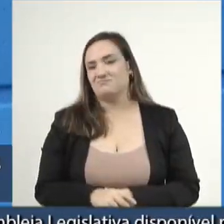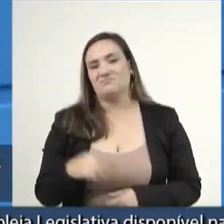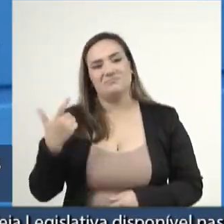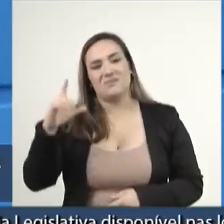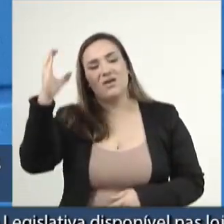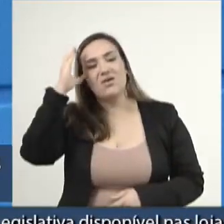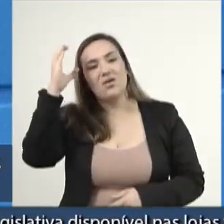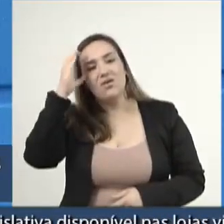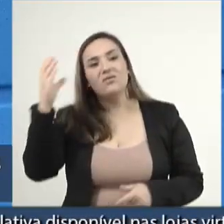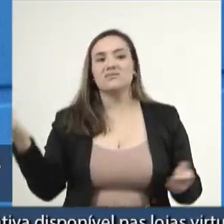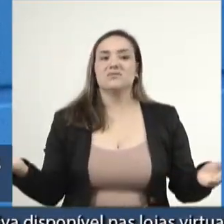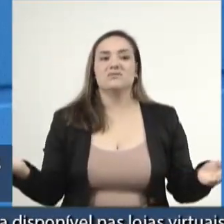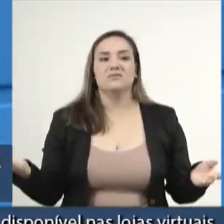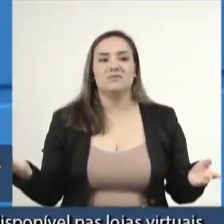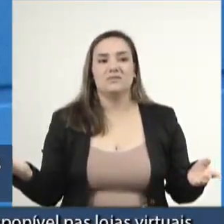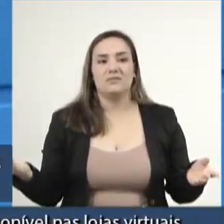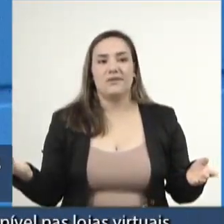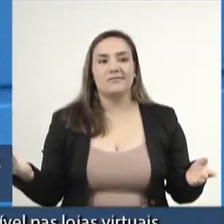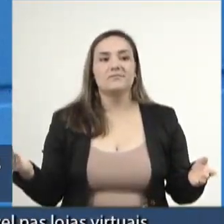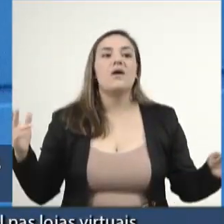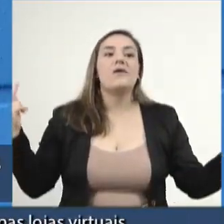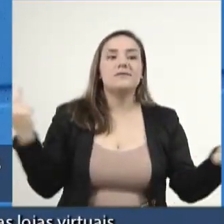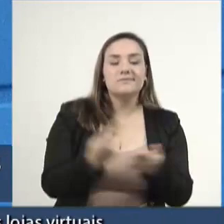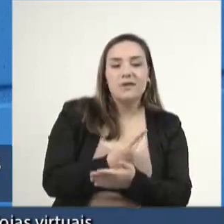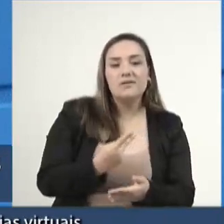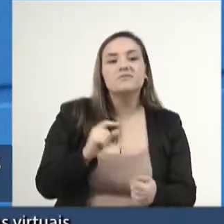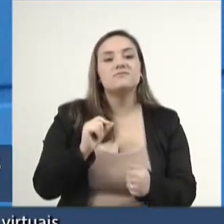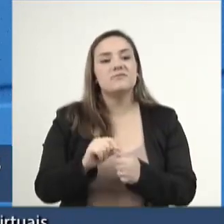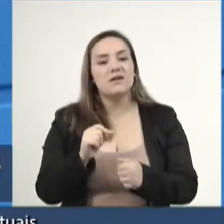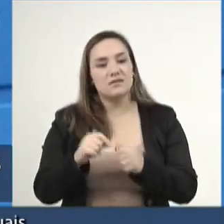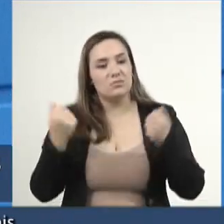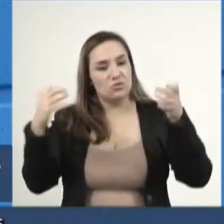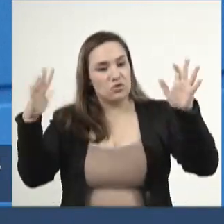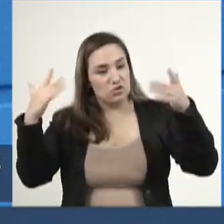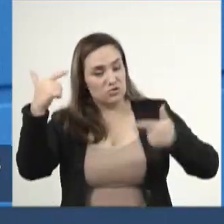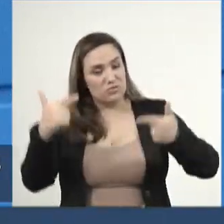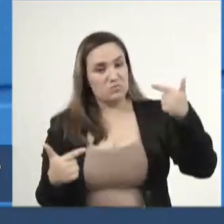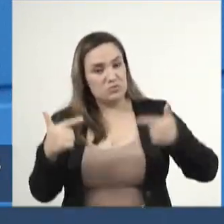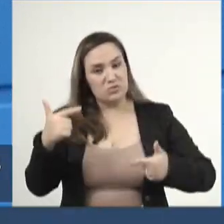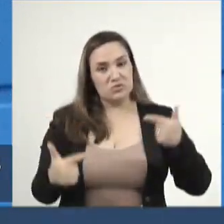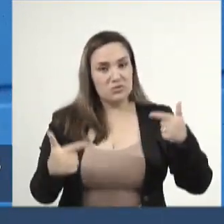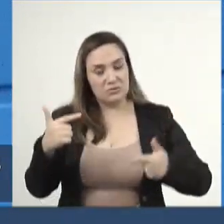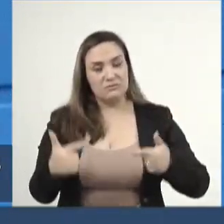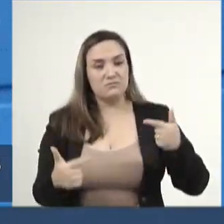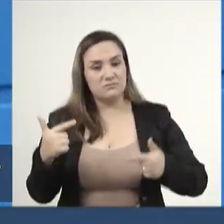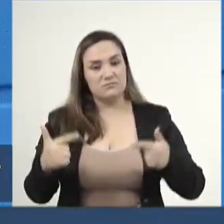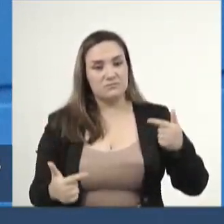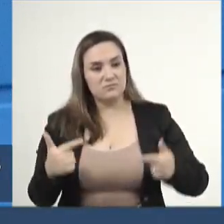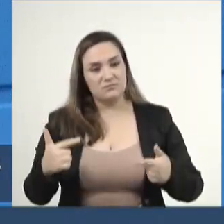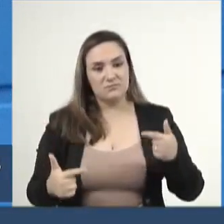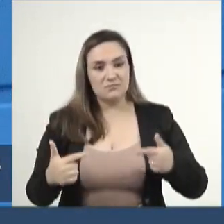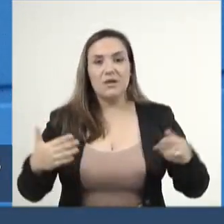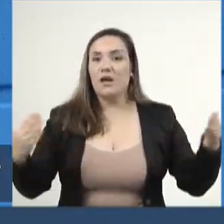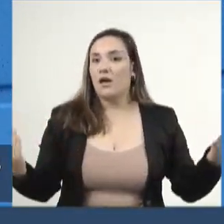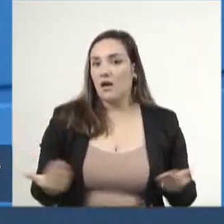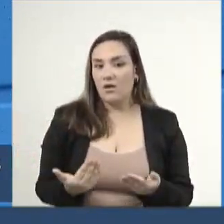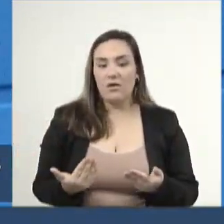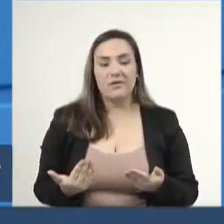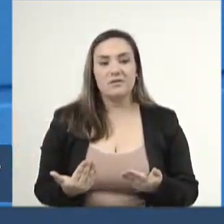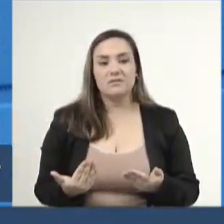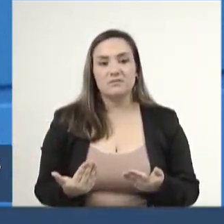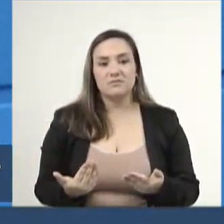do equívoco político que faz em aplaudir uma política que concentrou ao longo do tempo